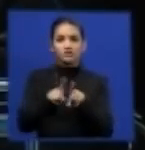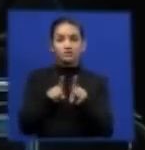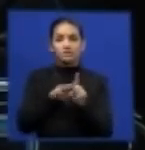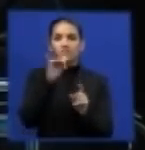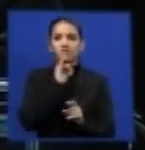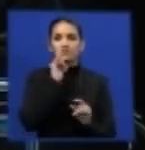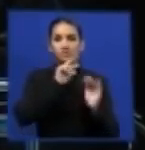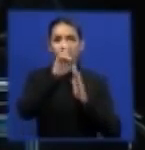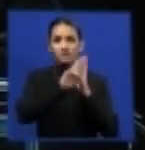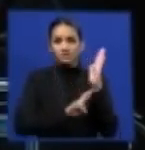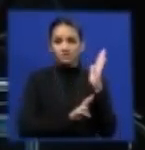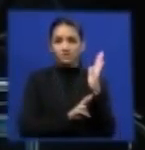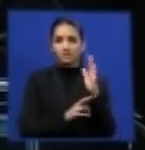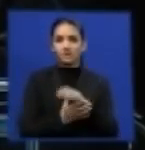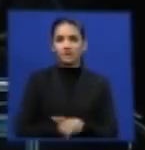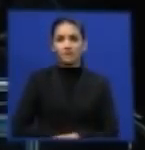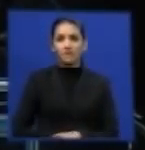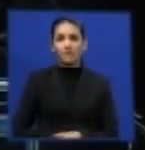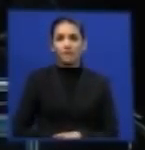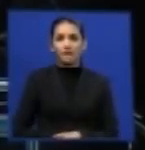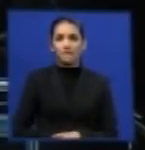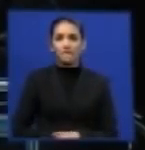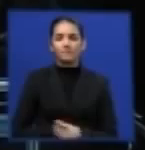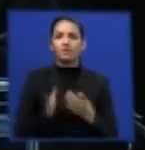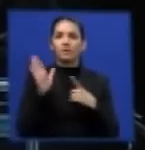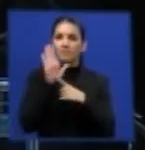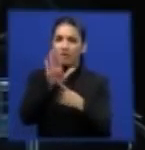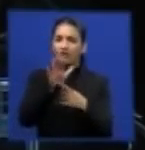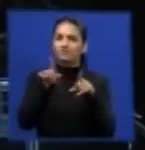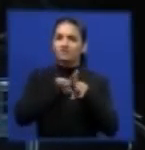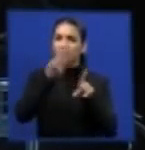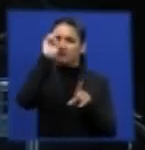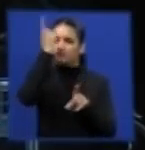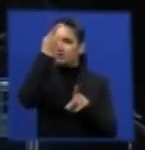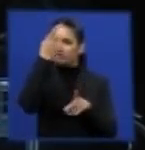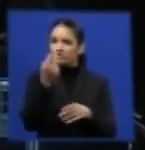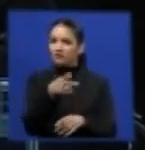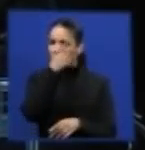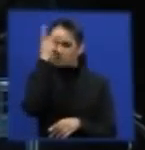relatório, revelam muito ao contrário do que foi dito até aqui.